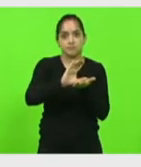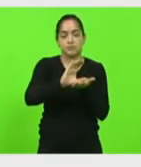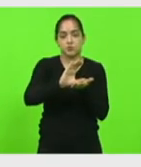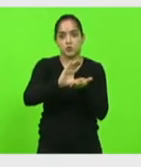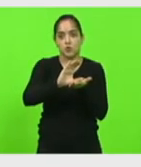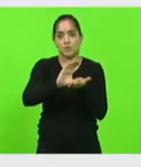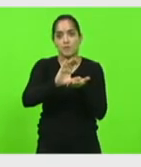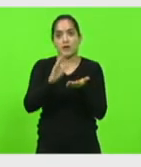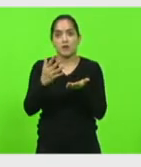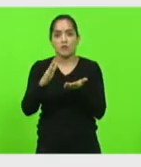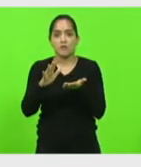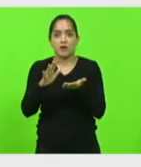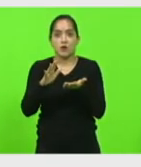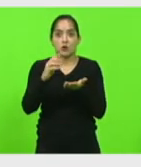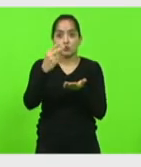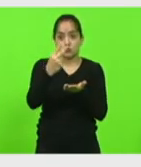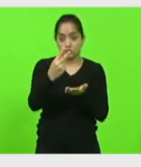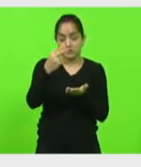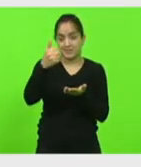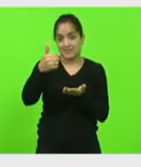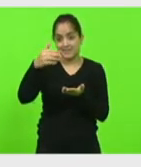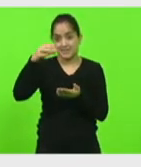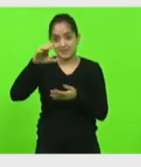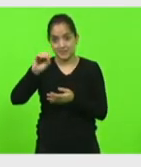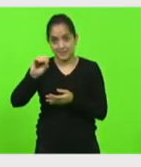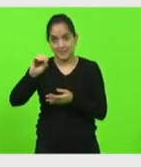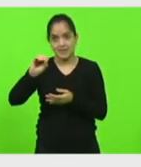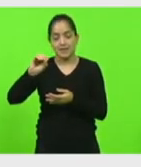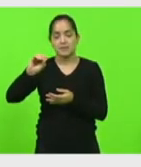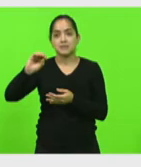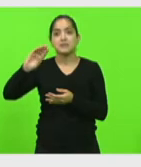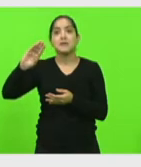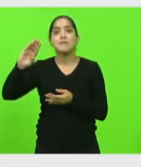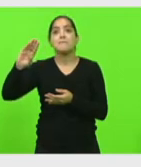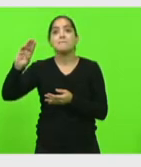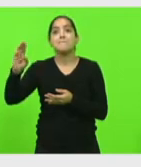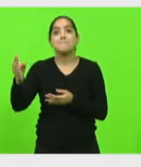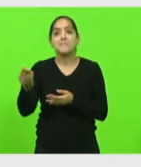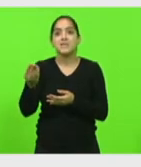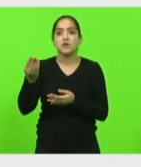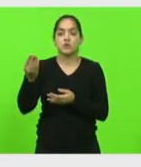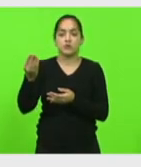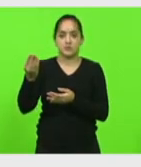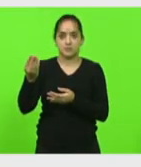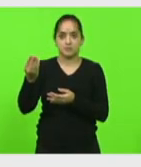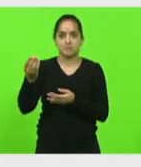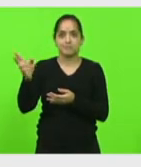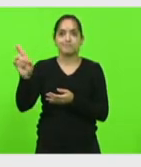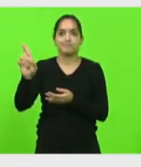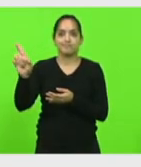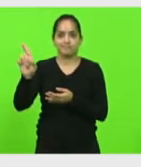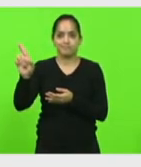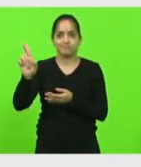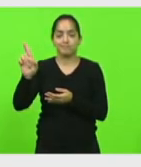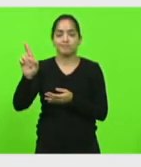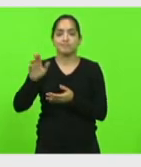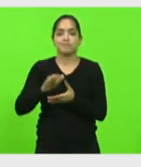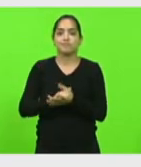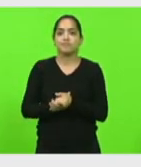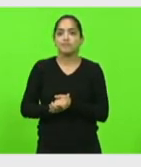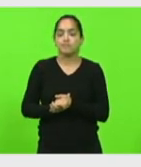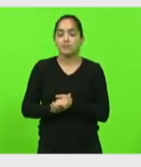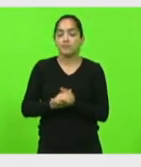soma um valor de duzentos e dez bilhões de duzentos e dez bilhões de reais é o total que nós temos hoje